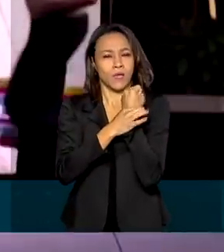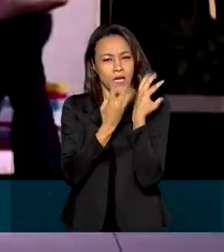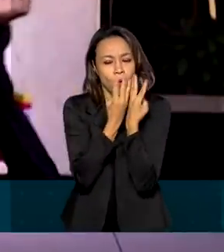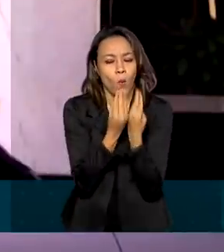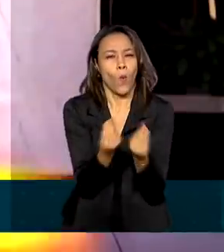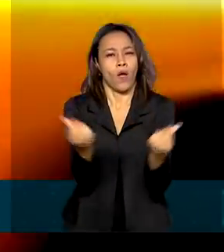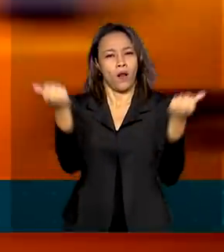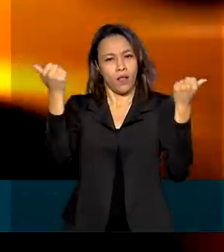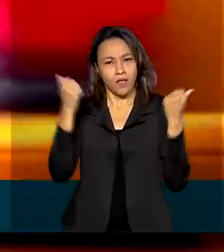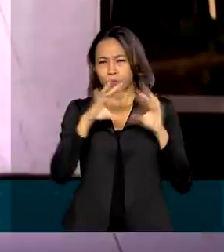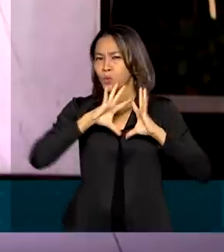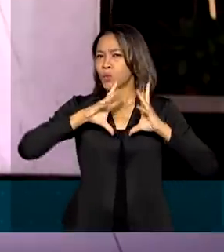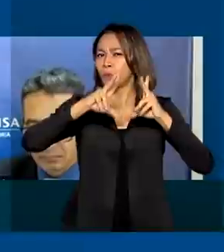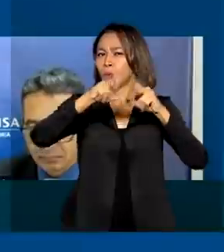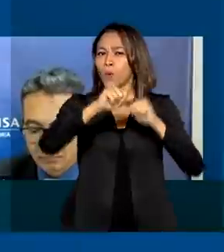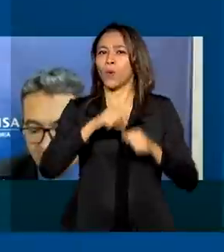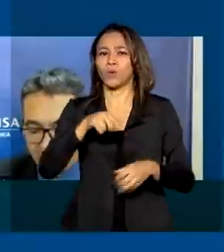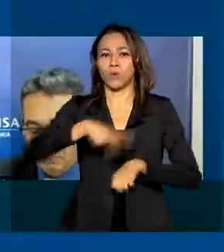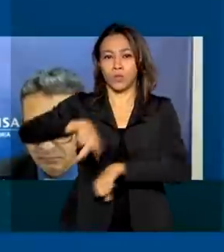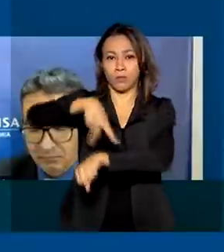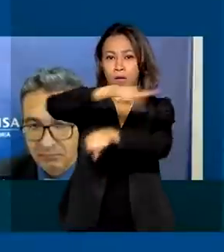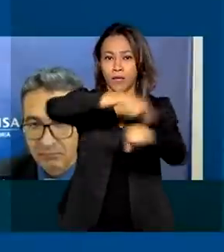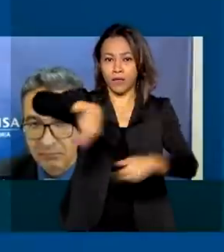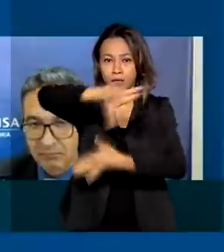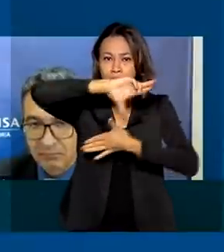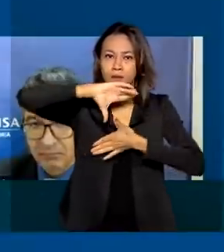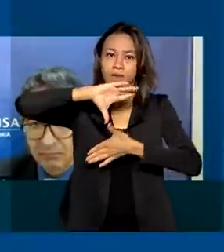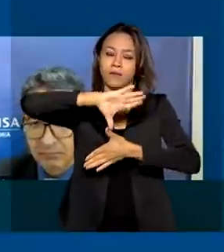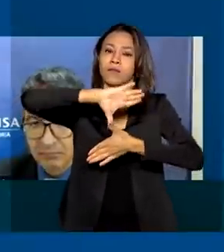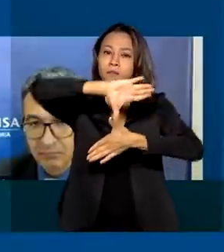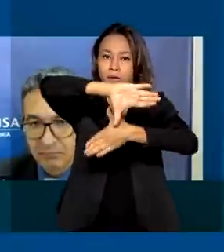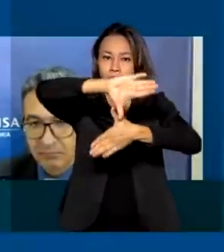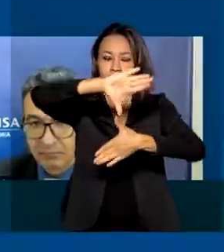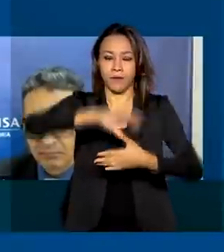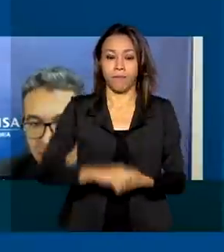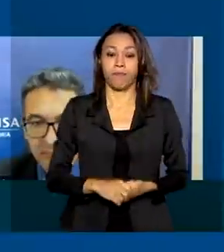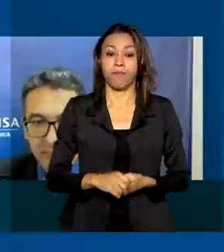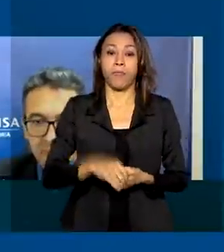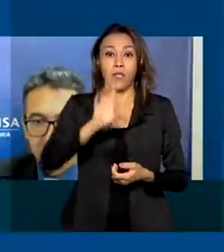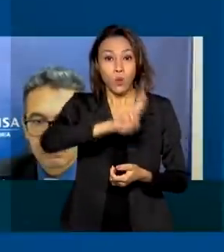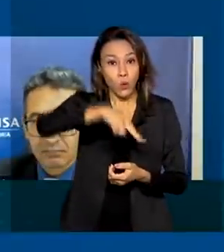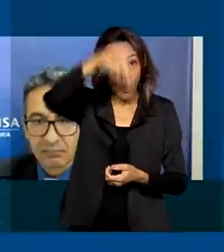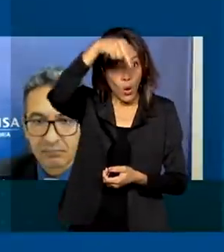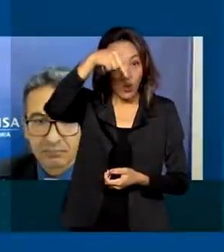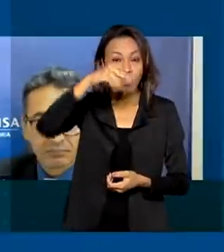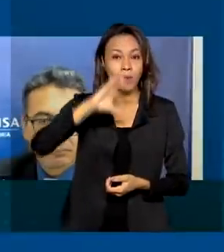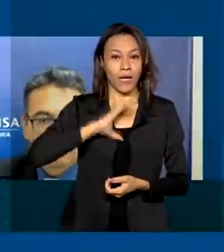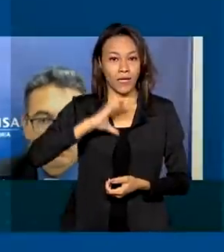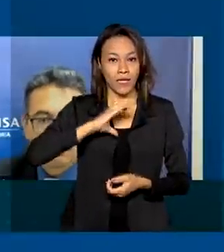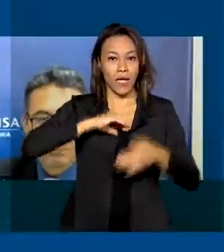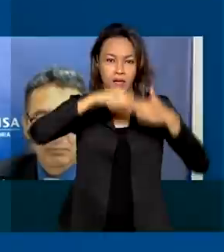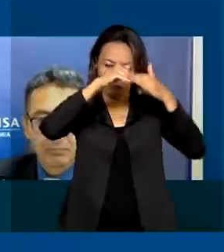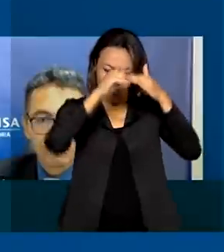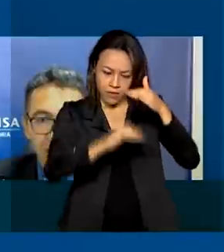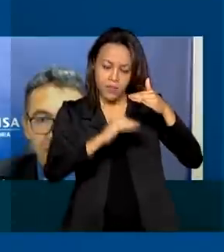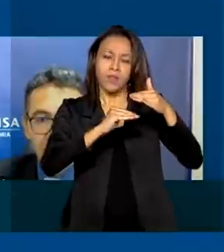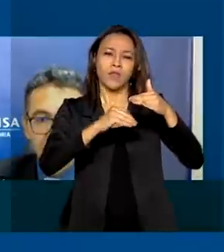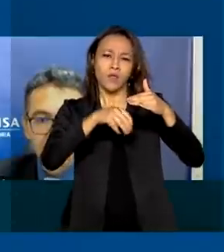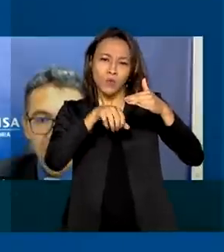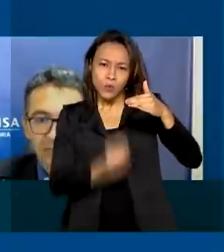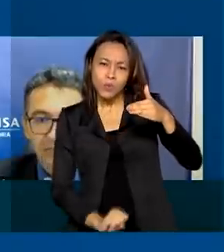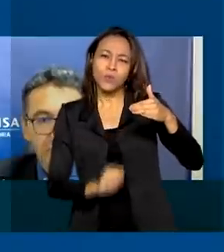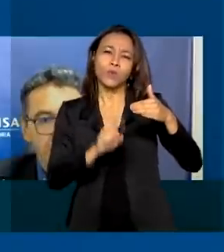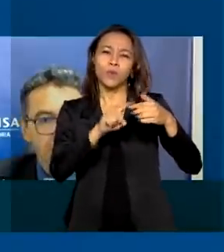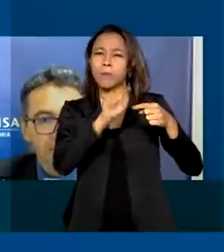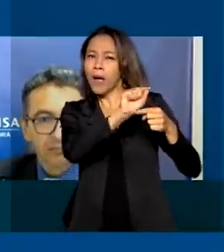todos os países das Américas. É do norte do Canadá ao sul do Chile, passando pelos Estados Unidos, pelo México, pelos